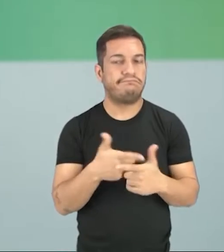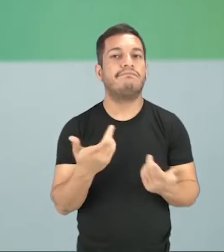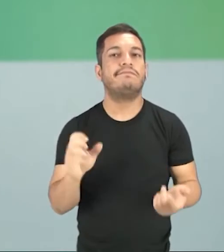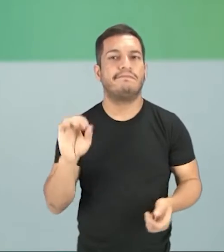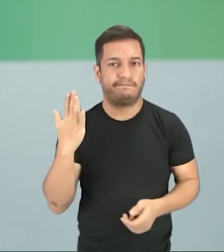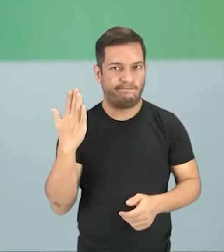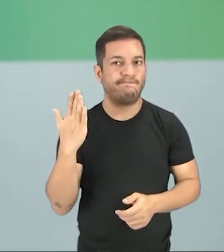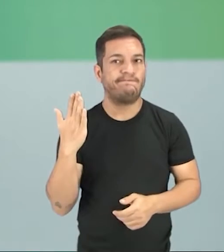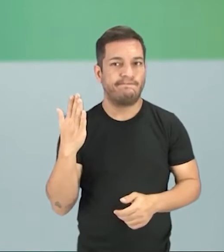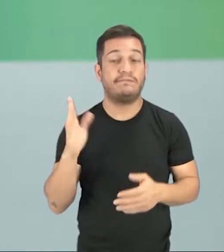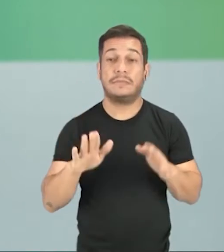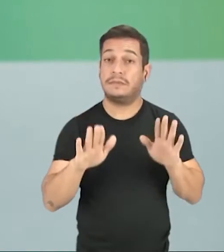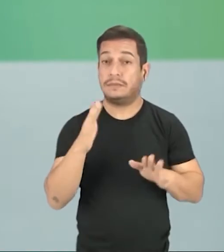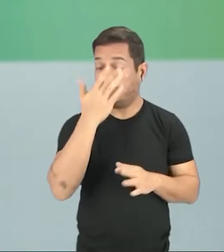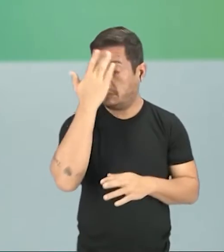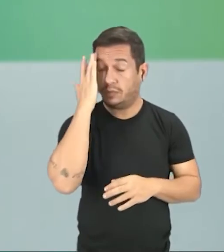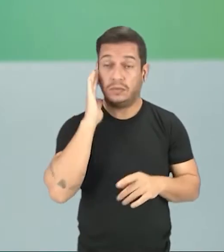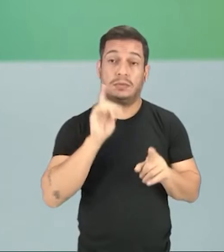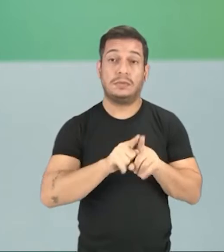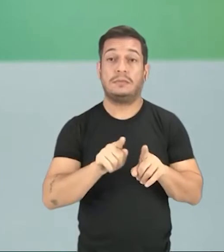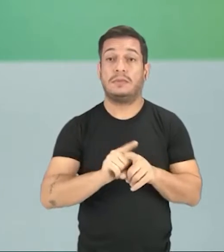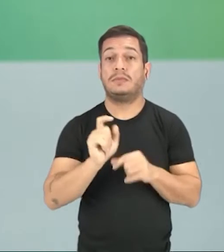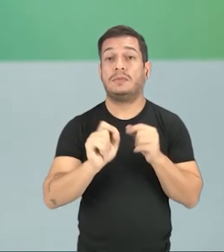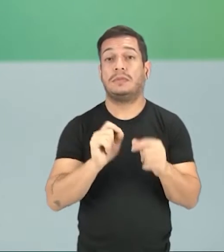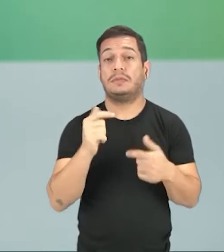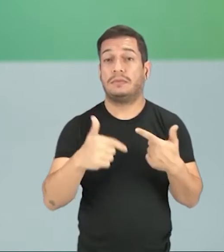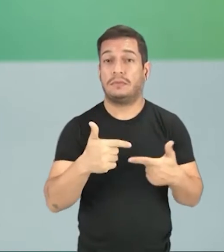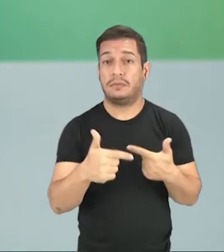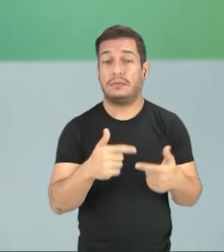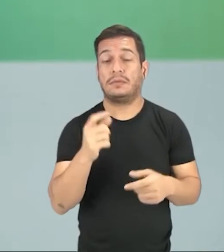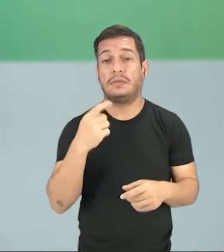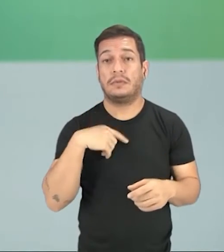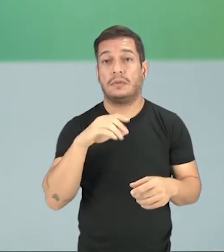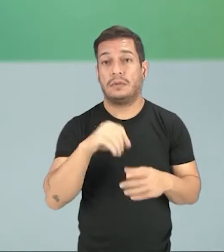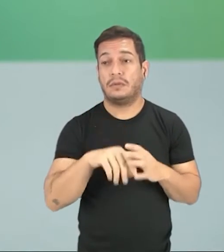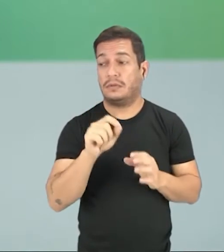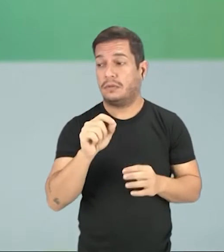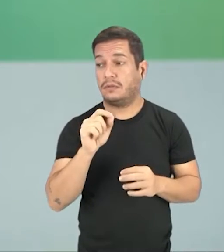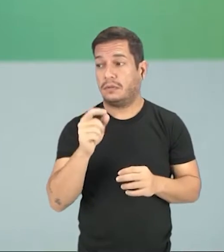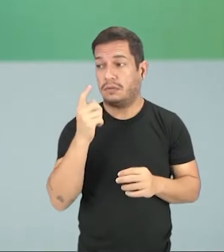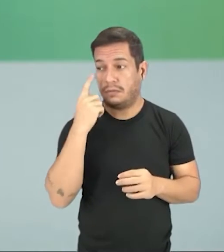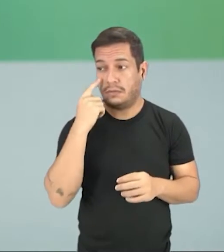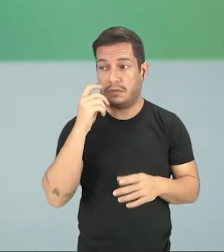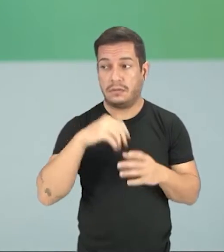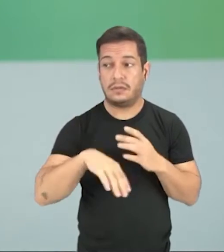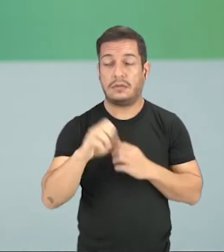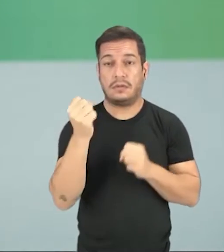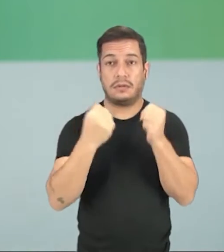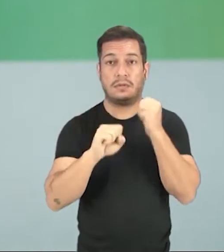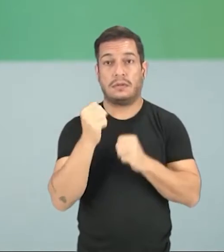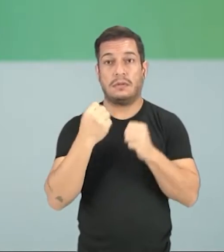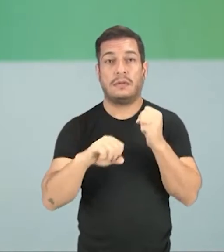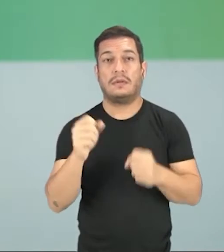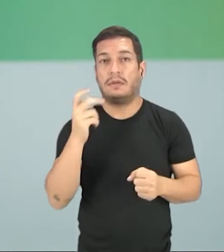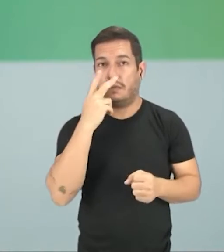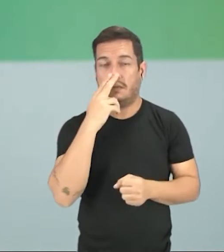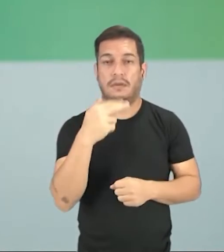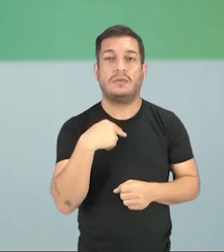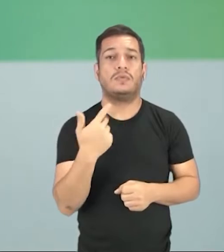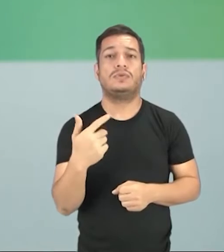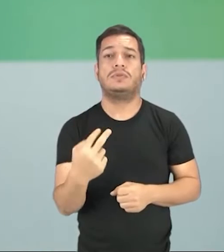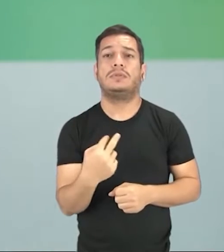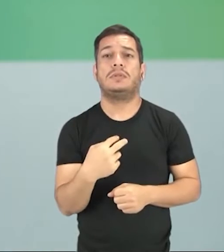E as pessoas que não estavam dentro das fábricas eram consideradas pessoas desocupadas,